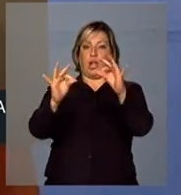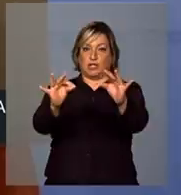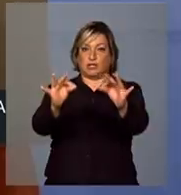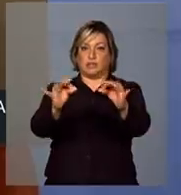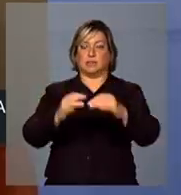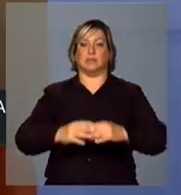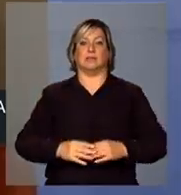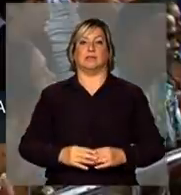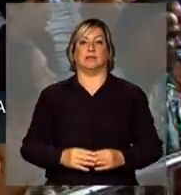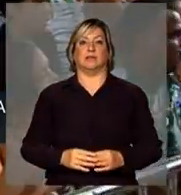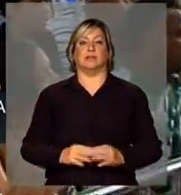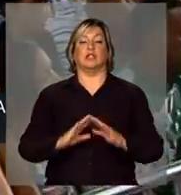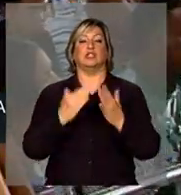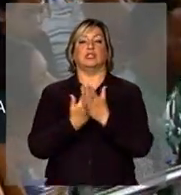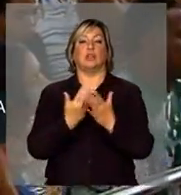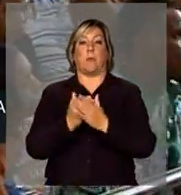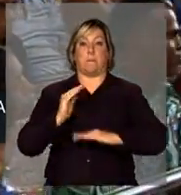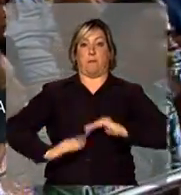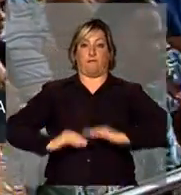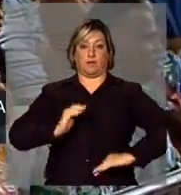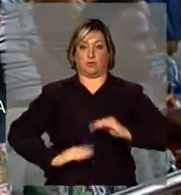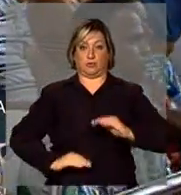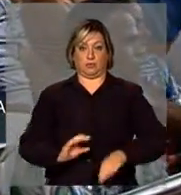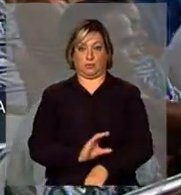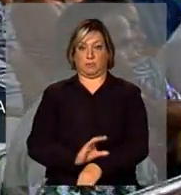e Escola Profissional.